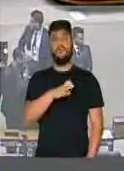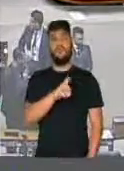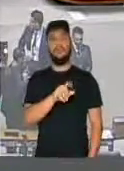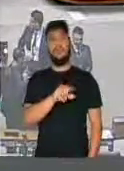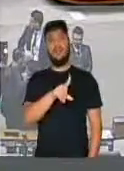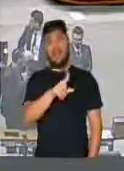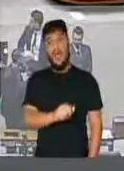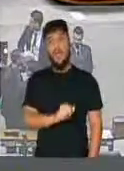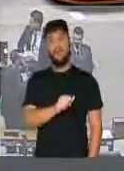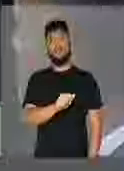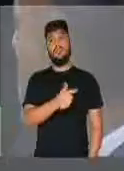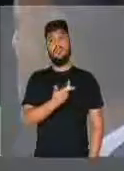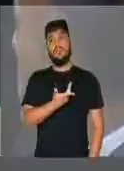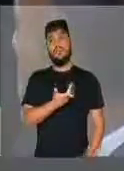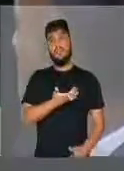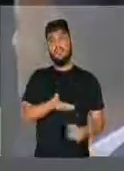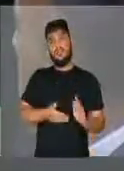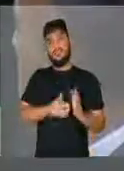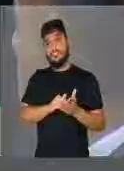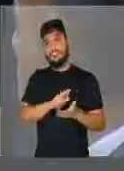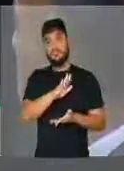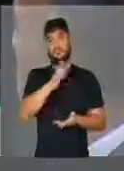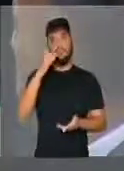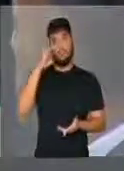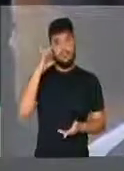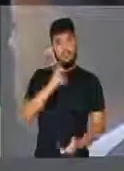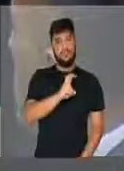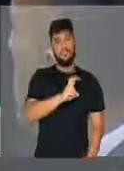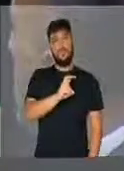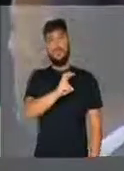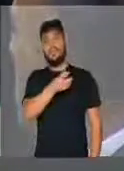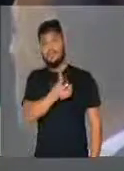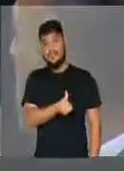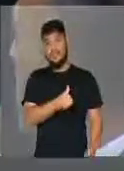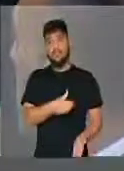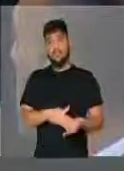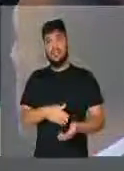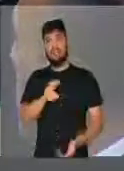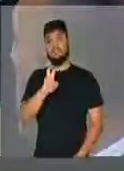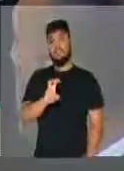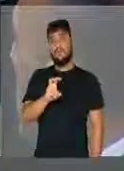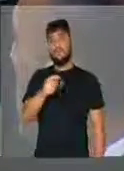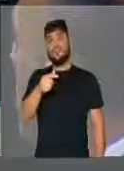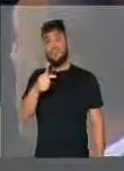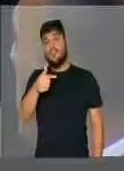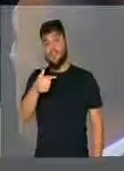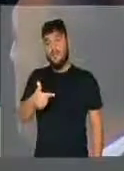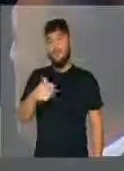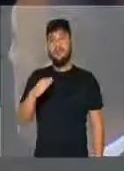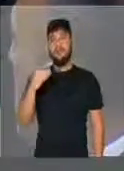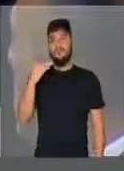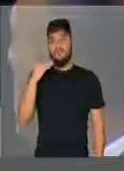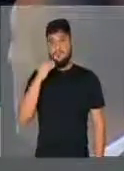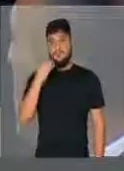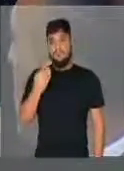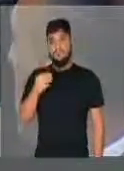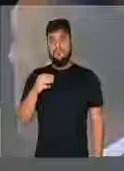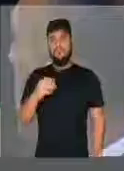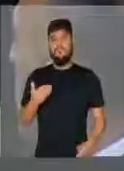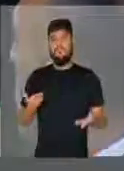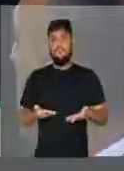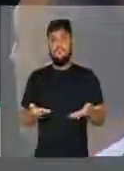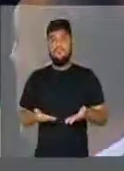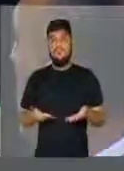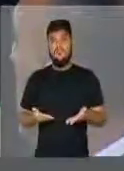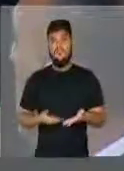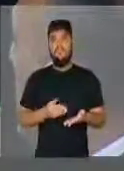foram de 36 e de 52 bilhões. Somam a menos de 90 bilhões. Aí vem o